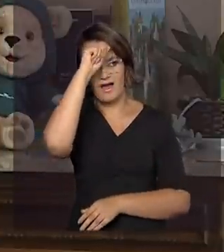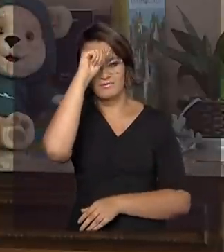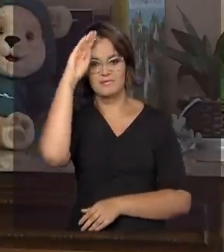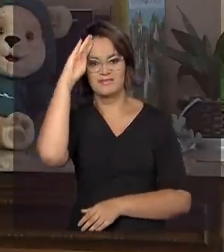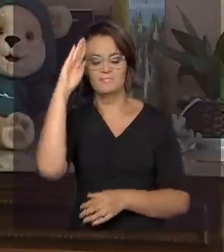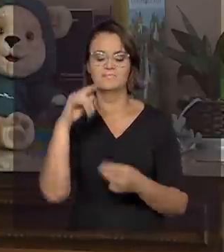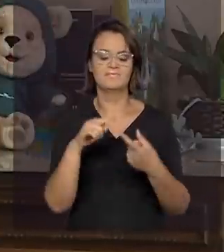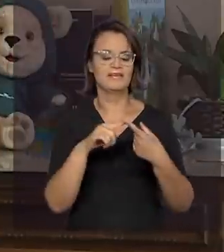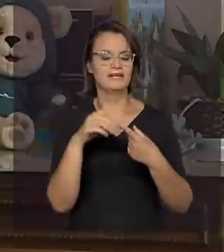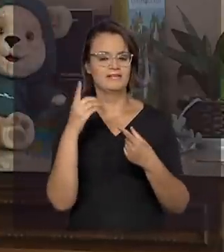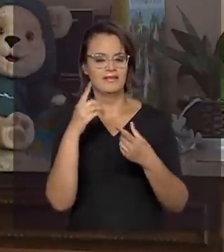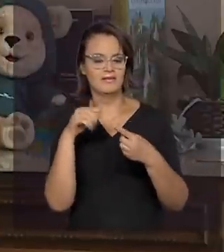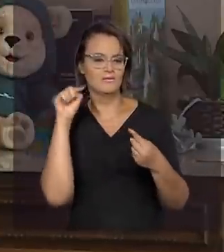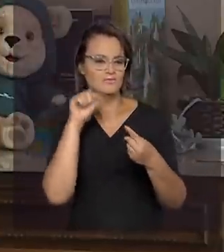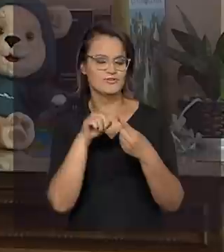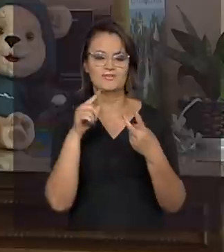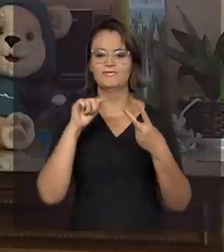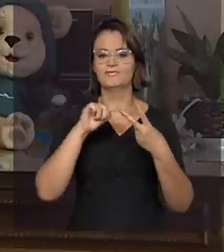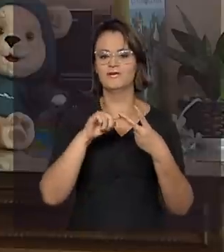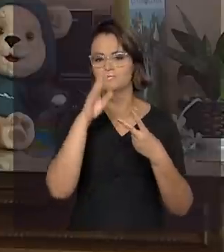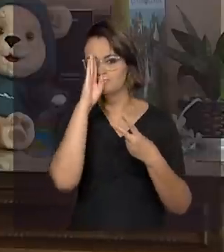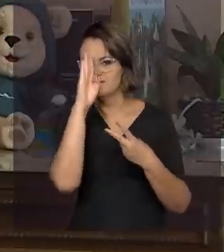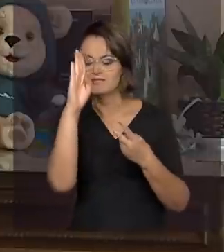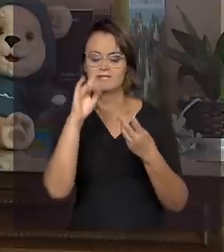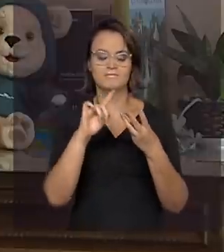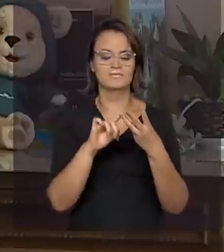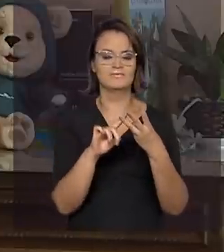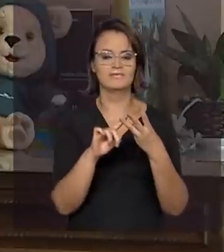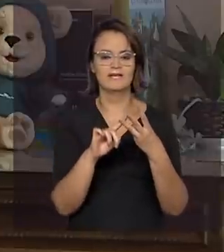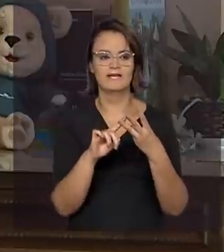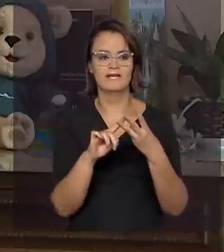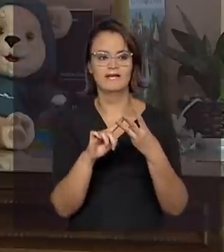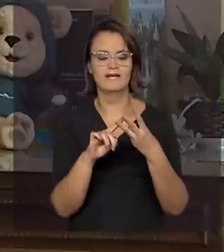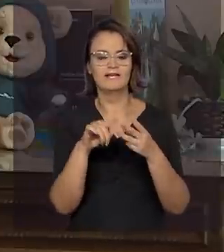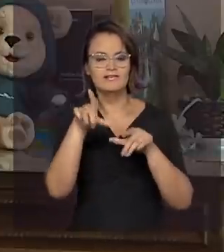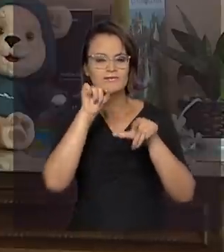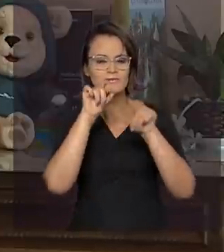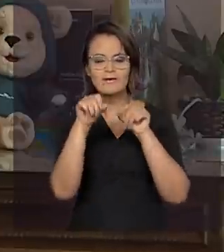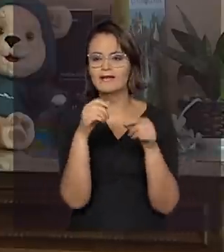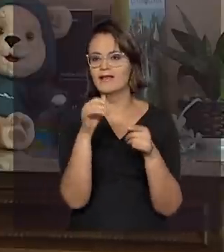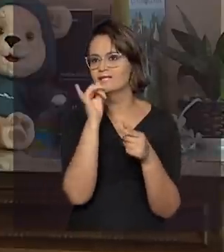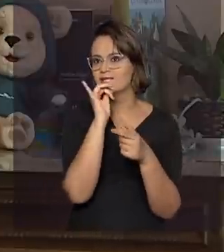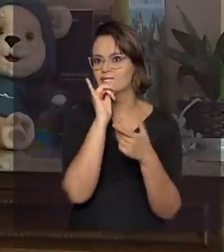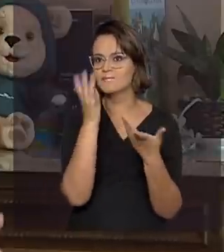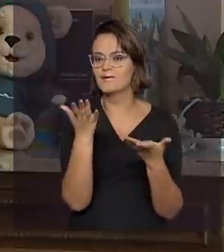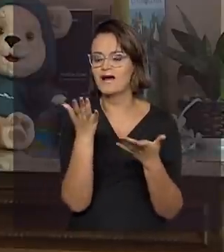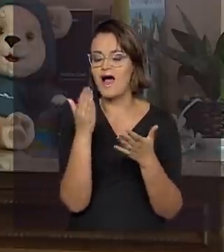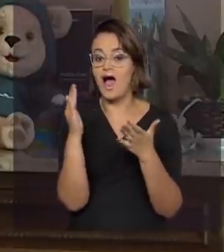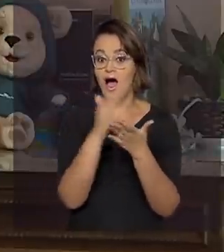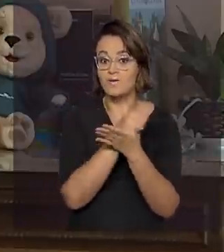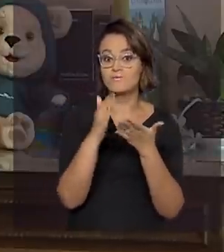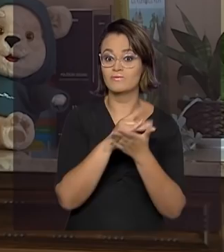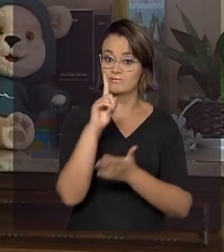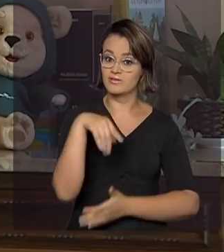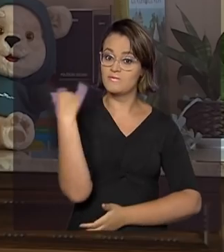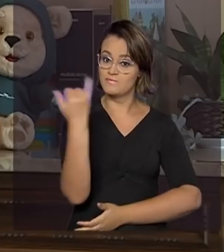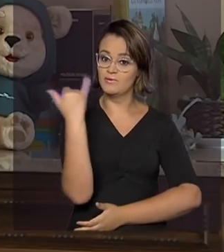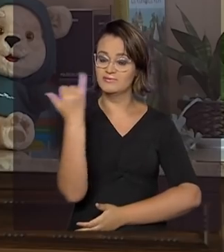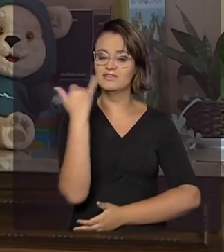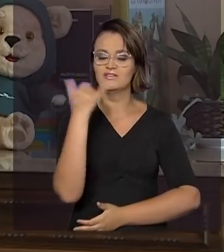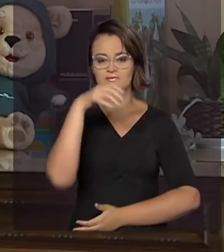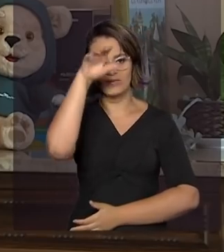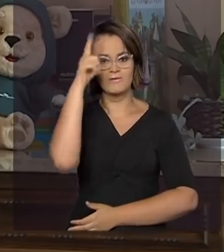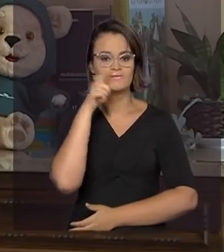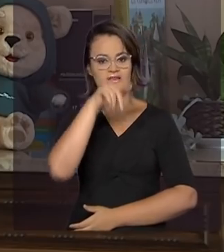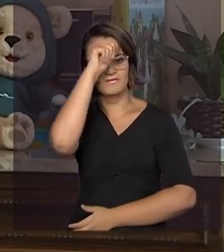diretrizes, objetivos, princípios, destacando, por exemplo, que há certos componentes que são essenciais para